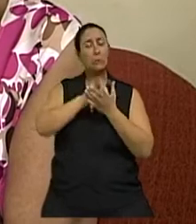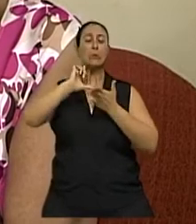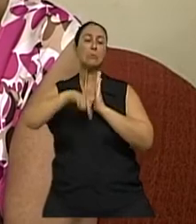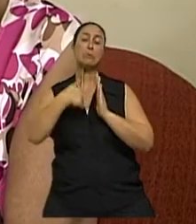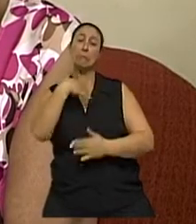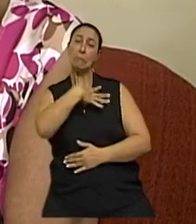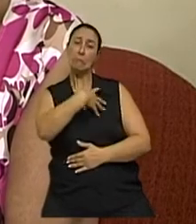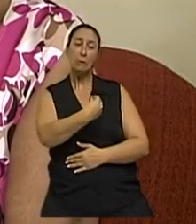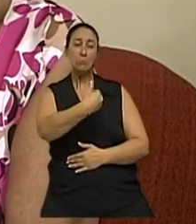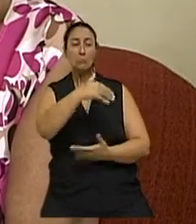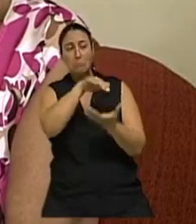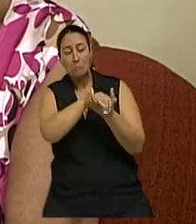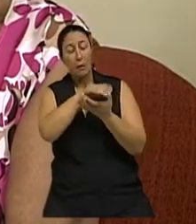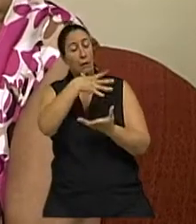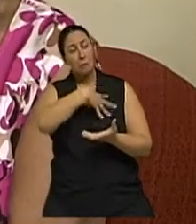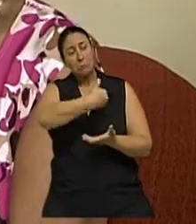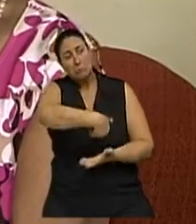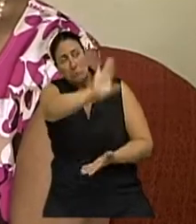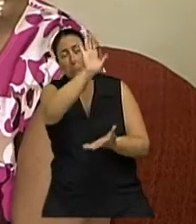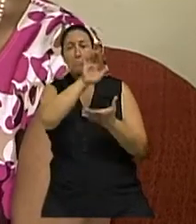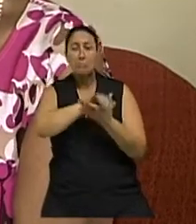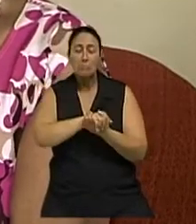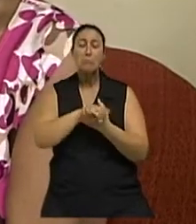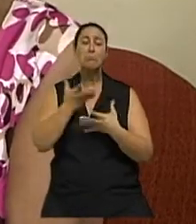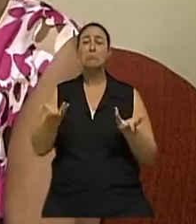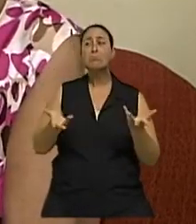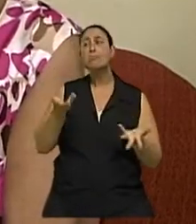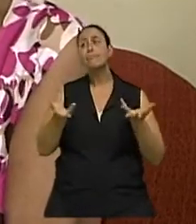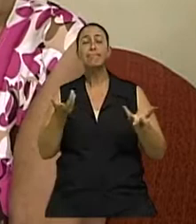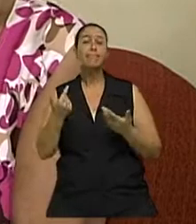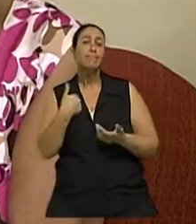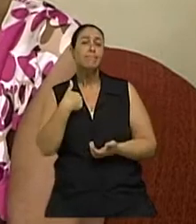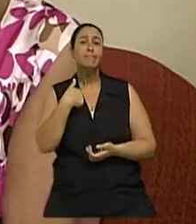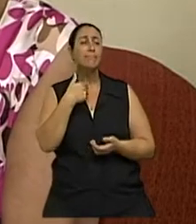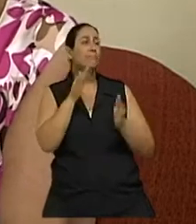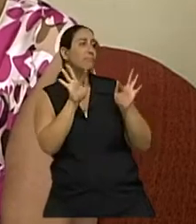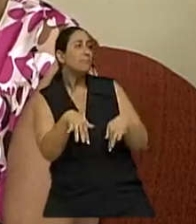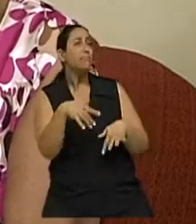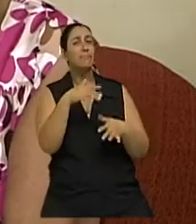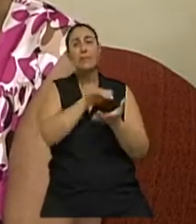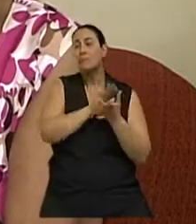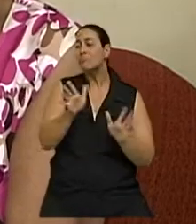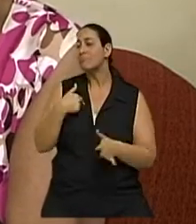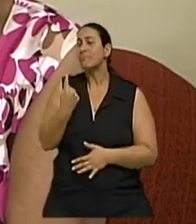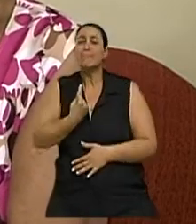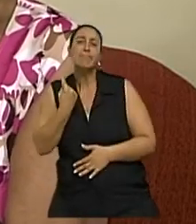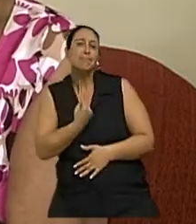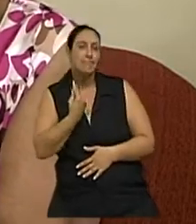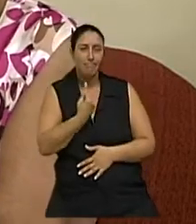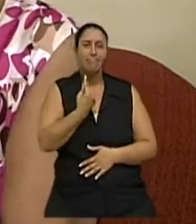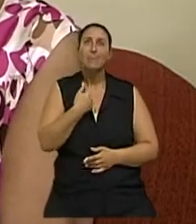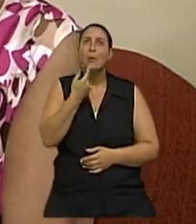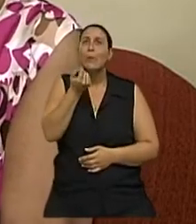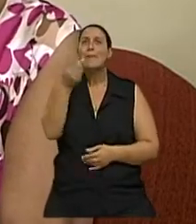eu me sentia meia deslocada, me senti meia deslocada. Eu estava quase que entrando na